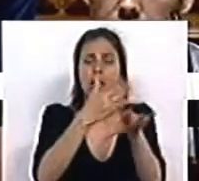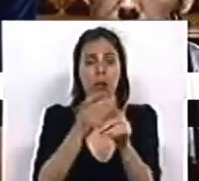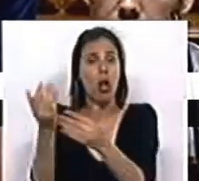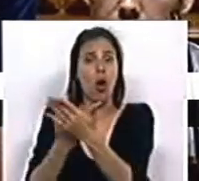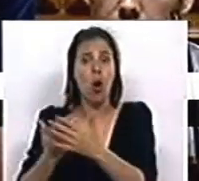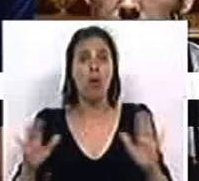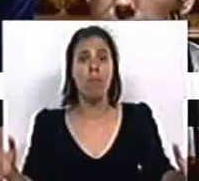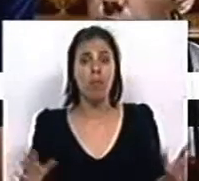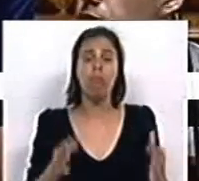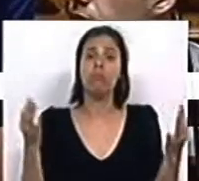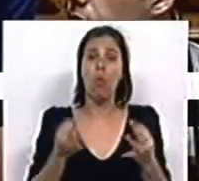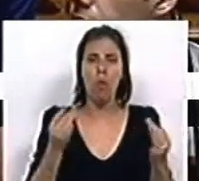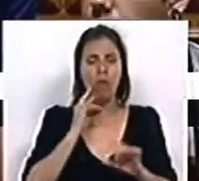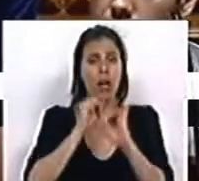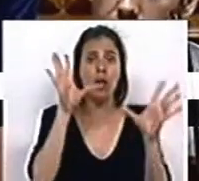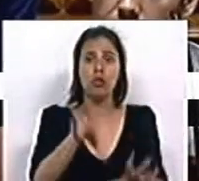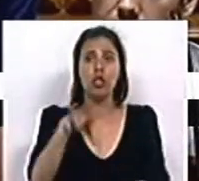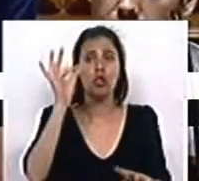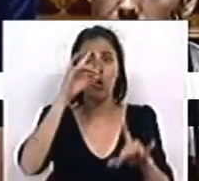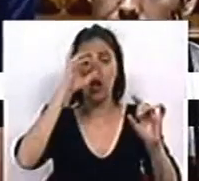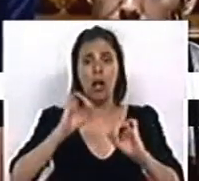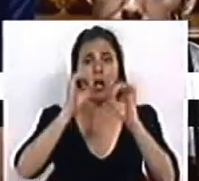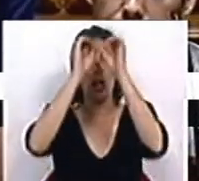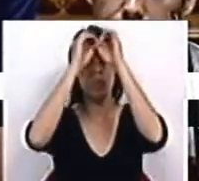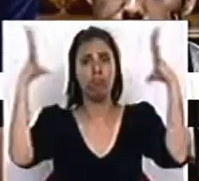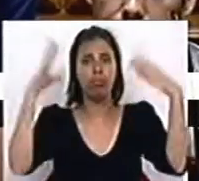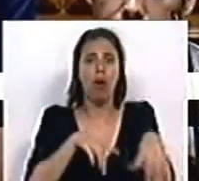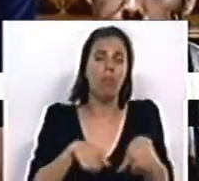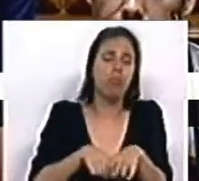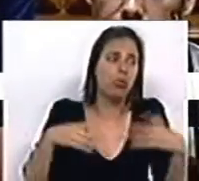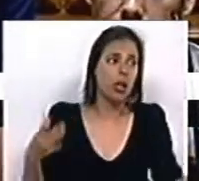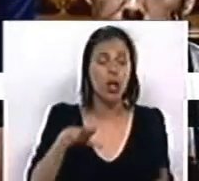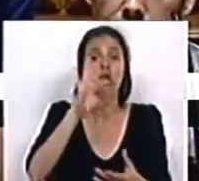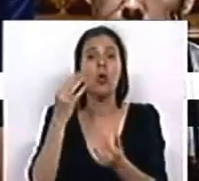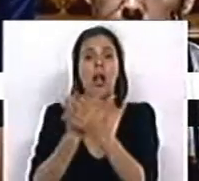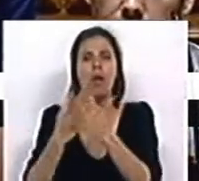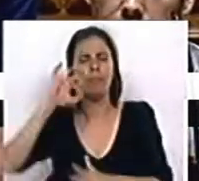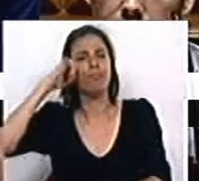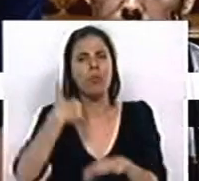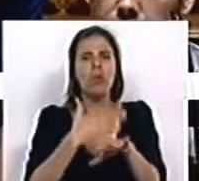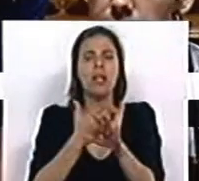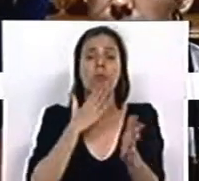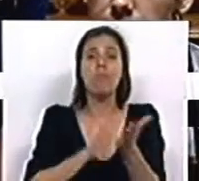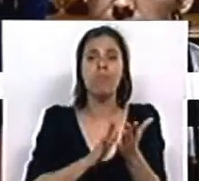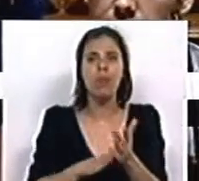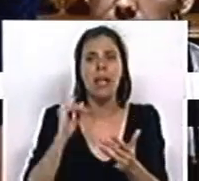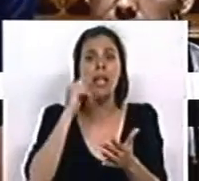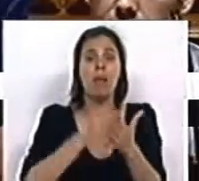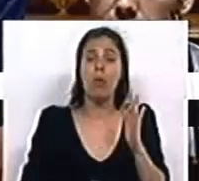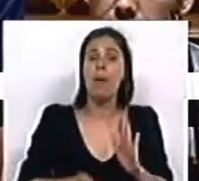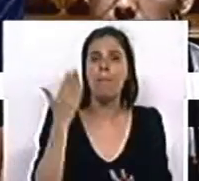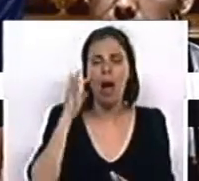pela economia. Houve uma clara escolha ideológica, uma escolha de política e uma escolha económica. Atacar o setor da restauração com mais